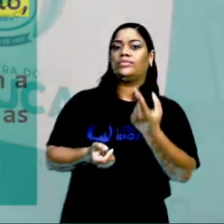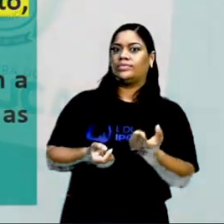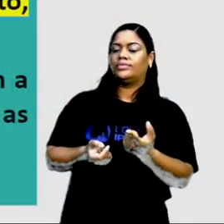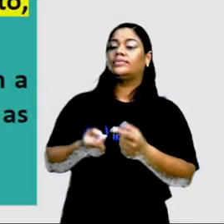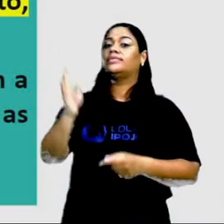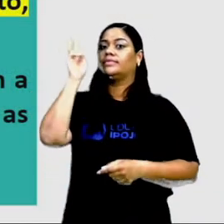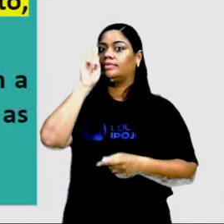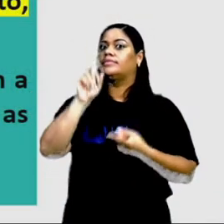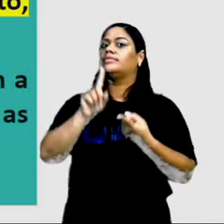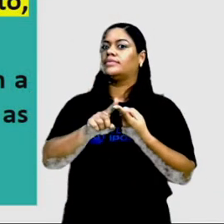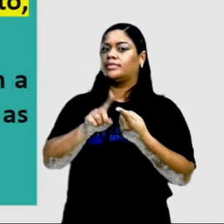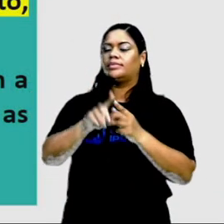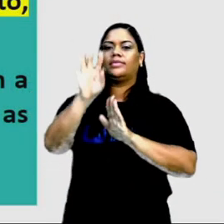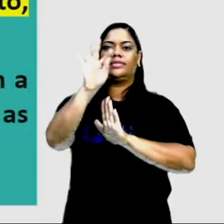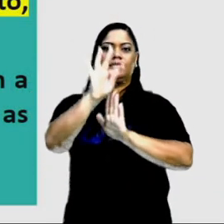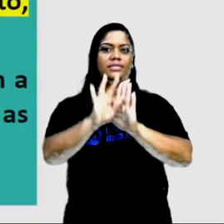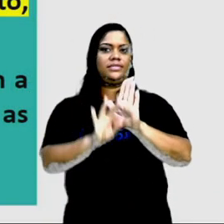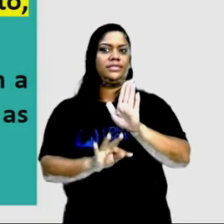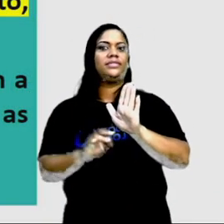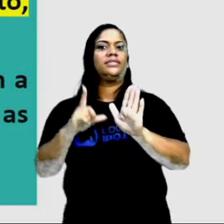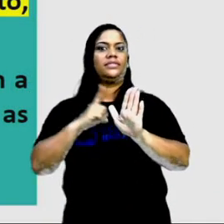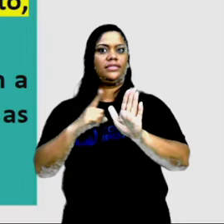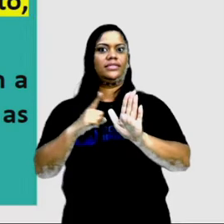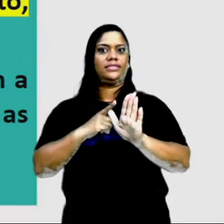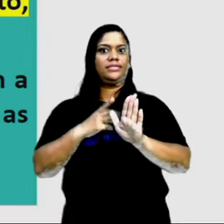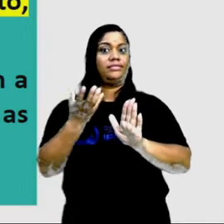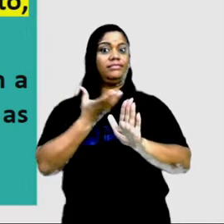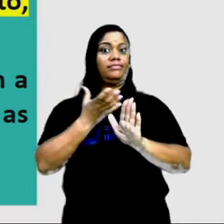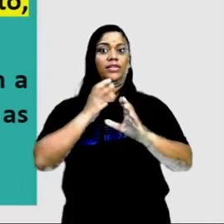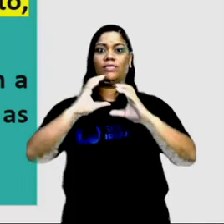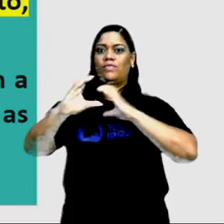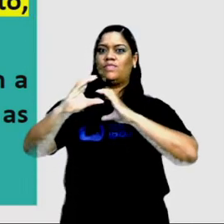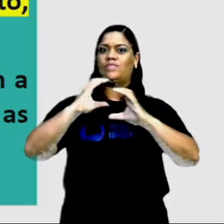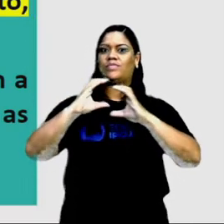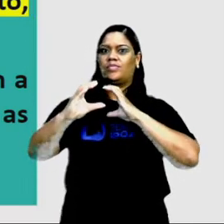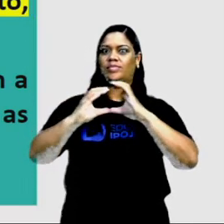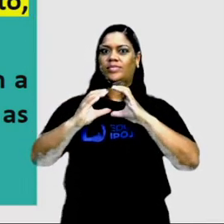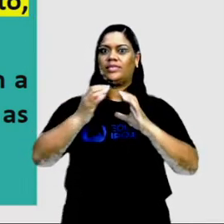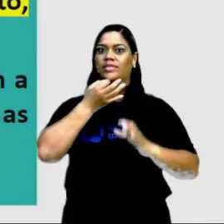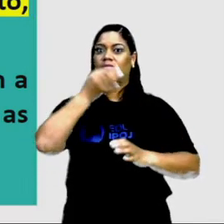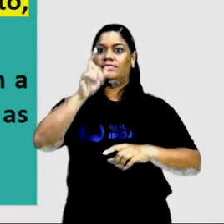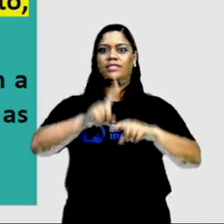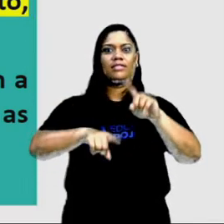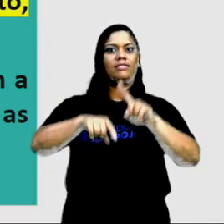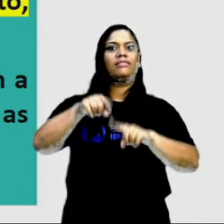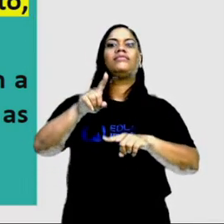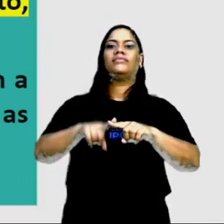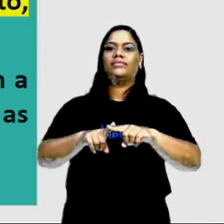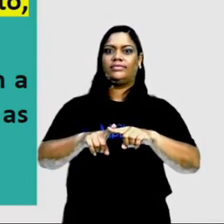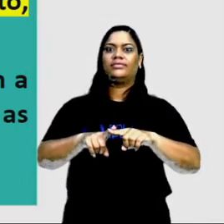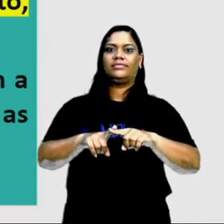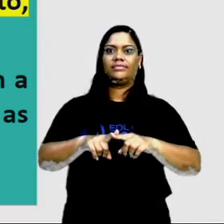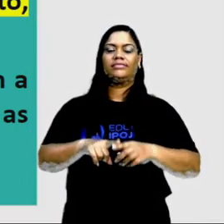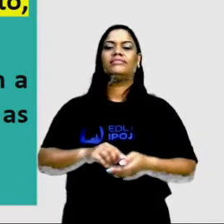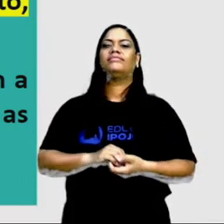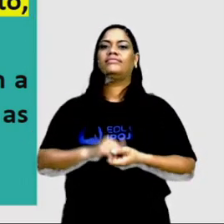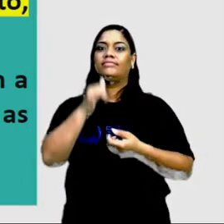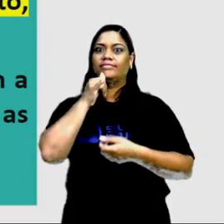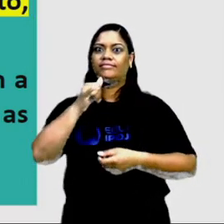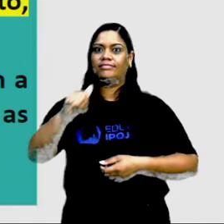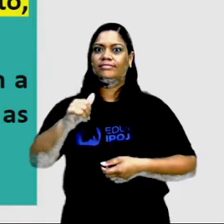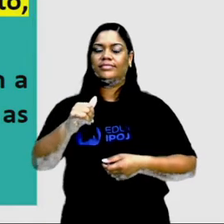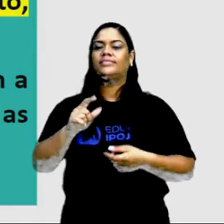Lembre-se que esses textos têm a intenção comunicativa de anunciar um produto, uma informação